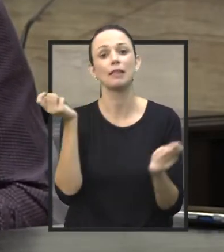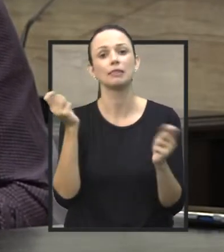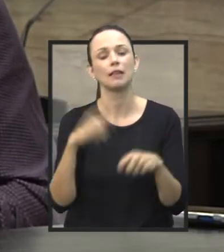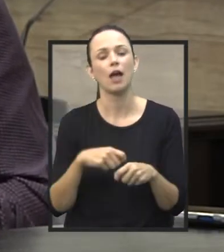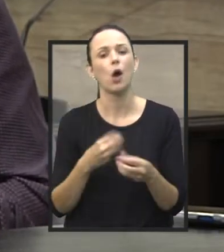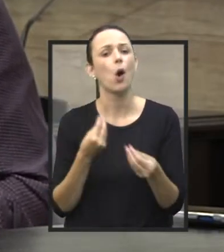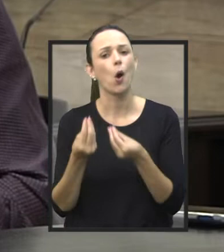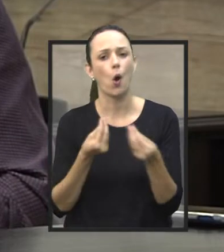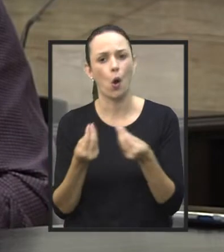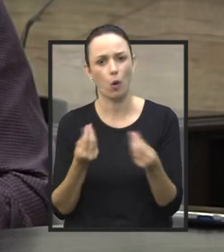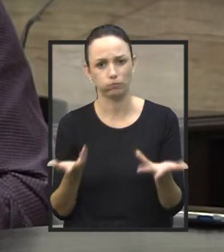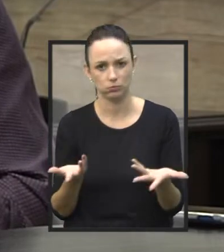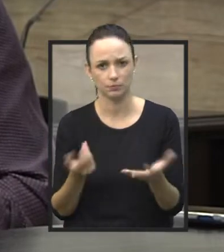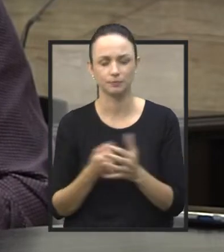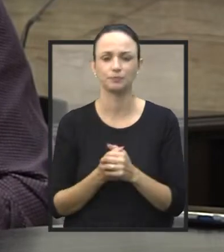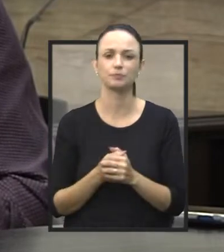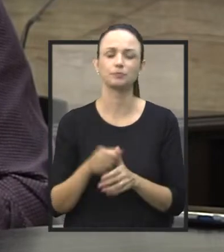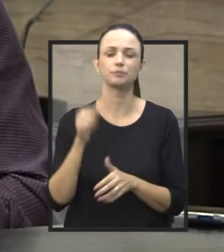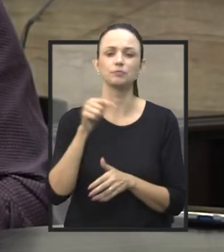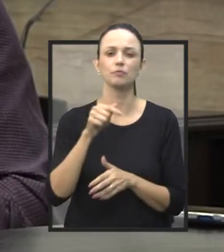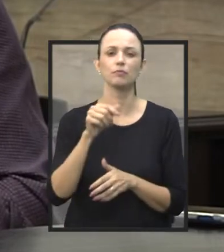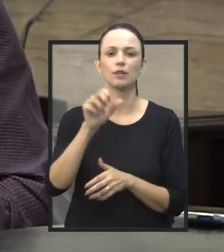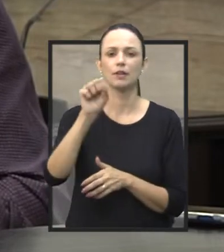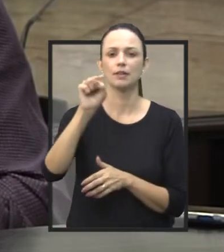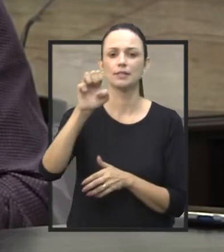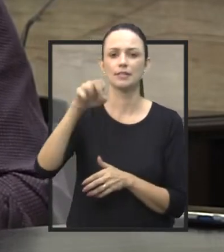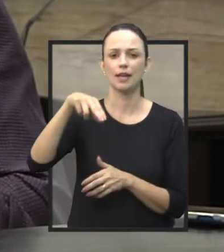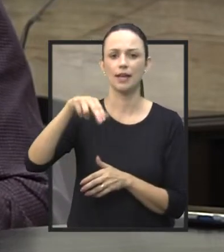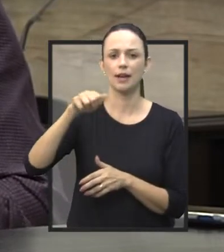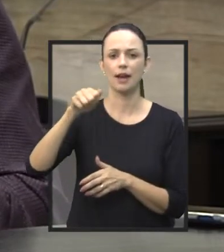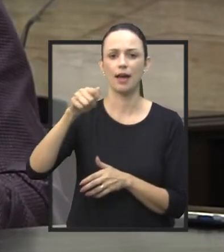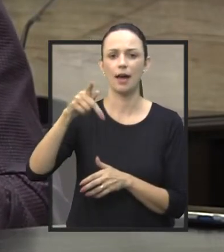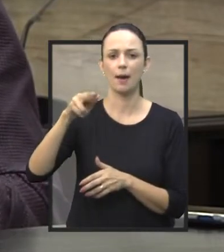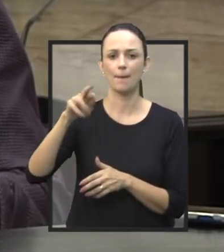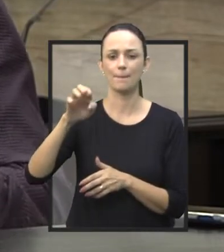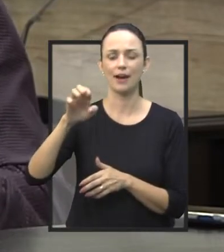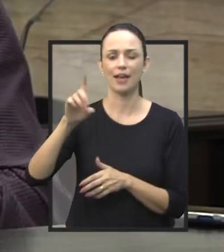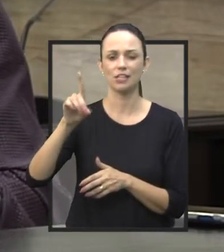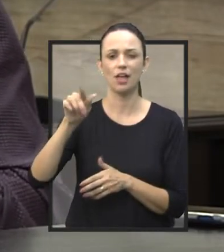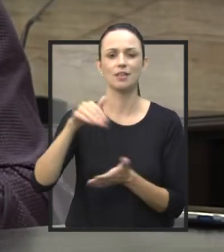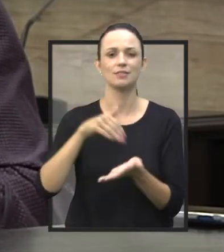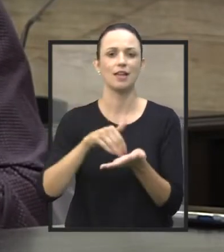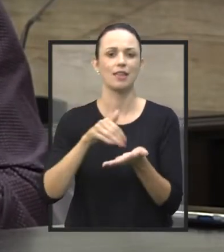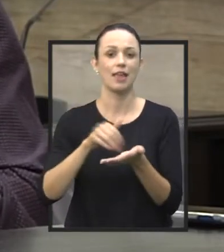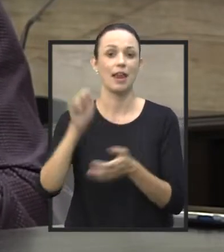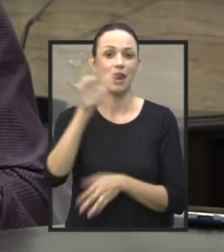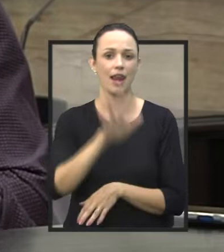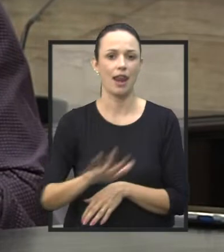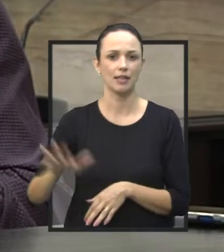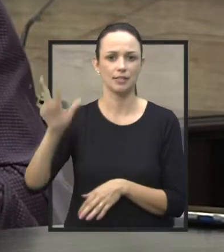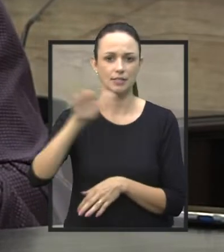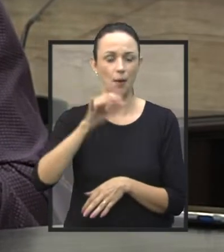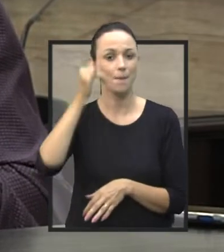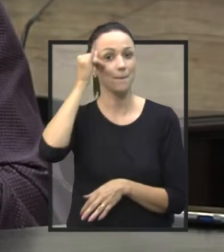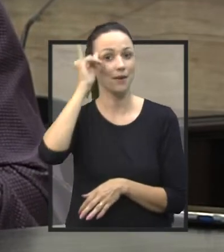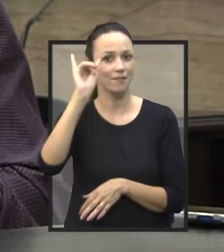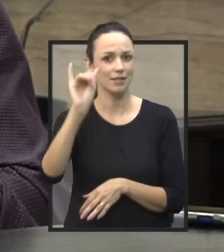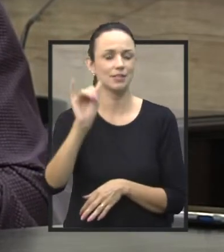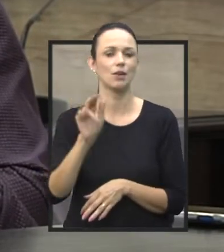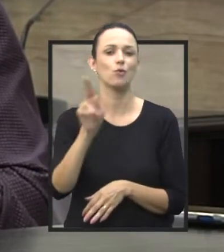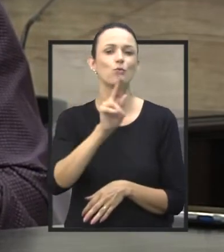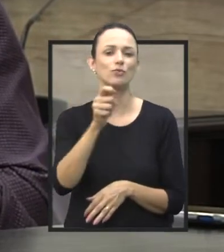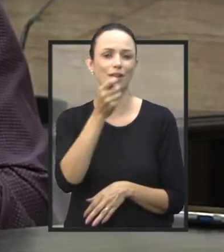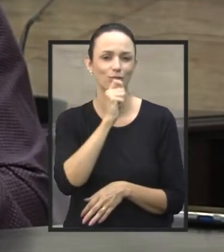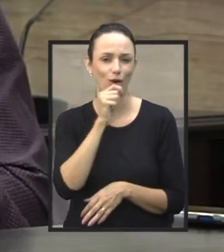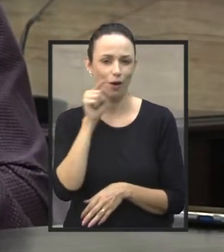que maneira? O Senapred, a Secretaria Nacional de Prevenção ao Uso de Drogas, ela